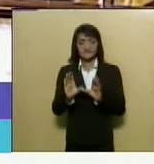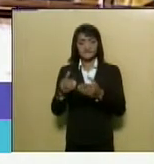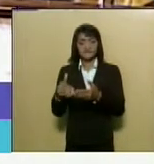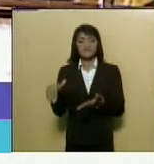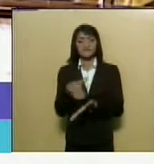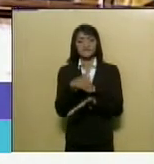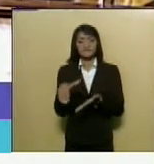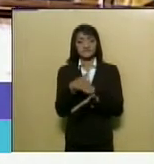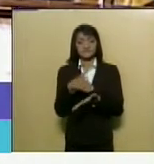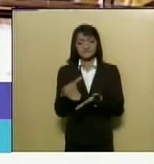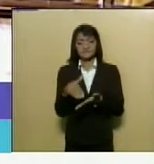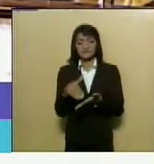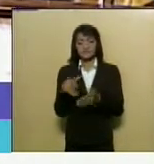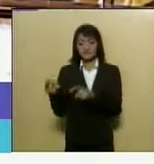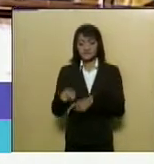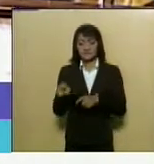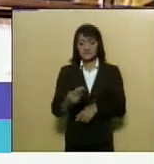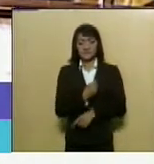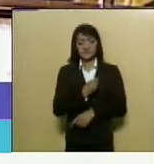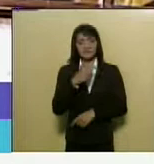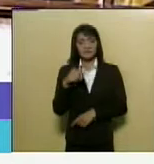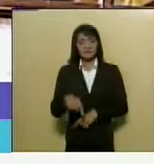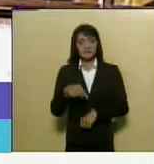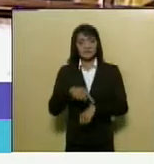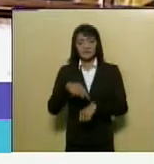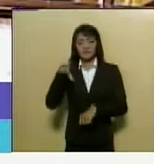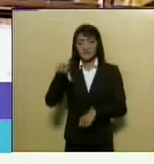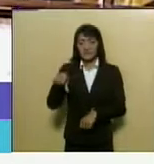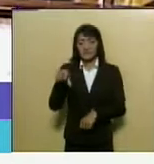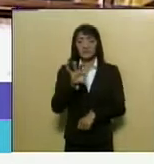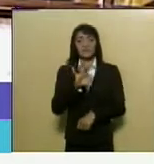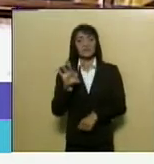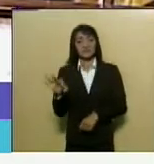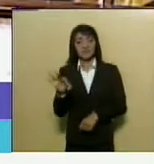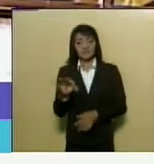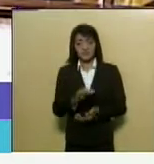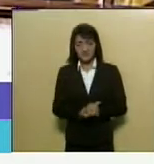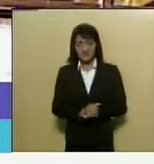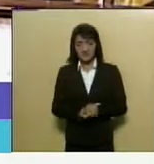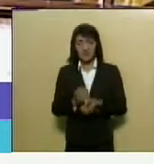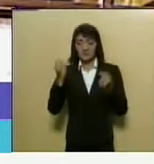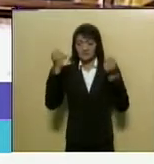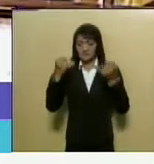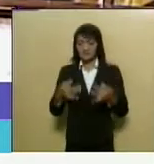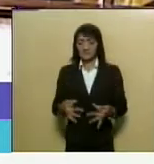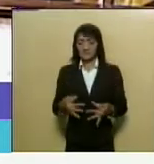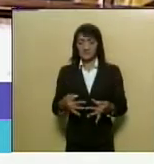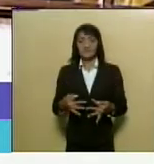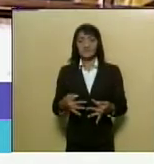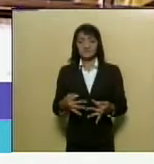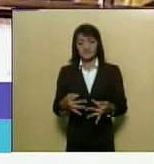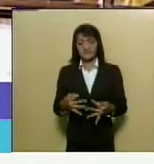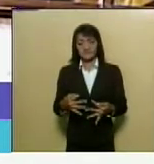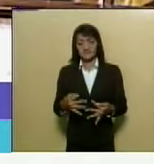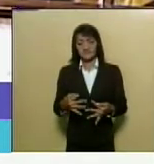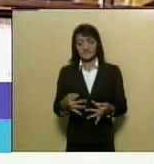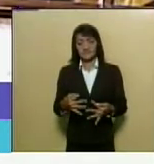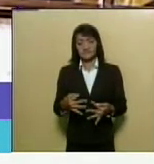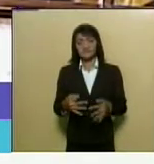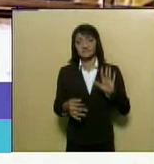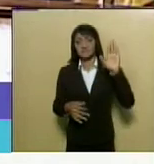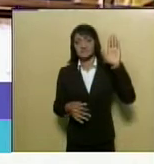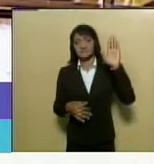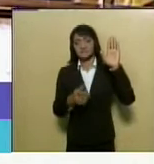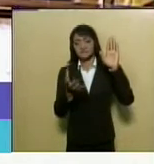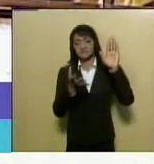secretário da fazenda que está na casa desde as nove horas para esplanar. É, senhor presidente, eu queria